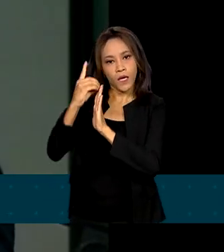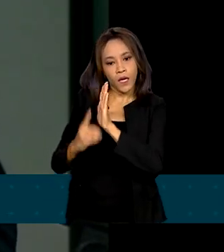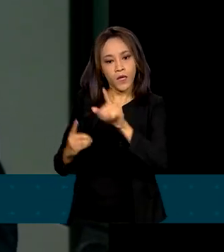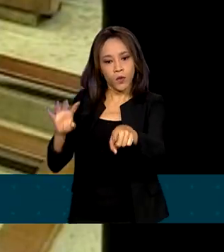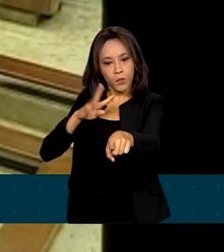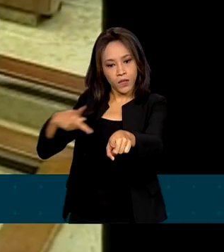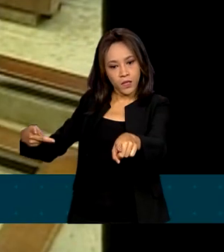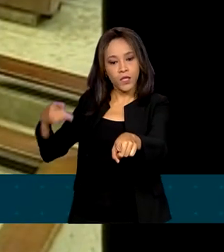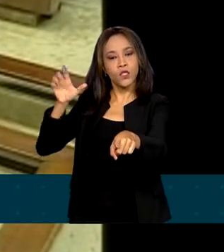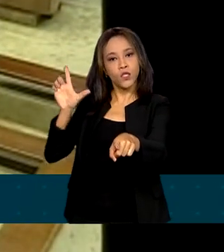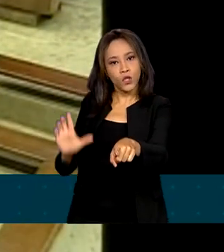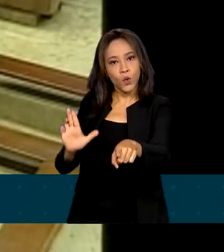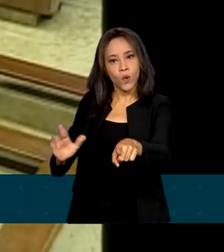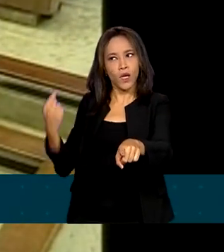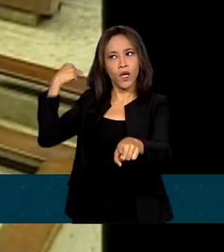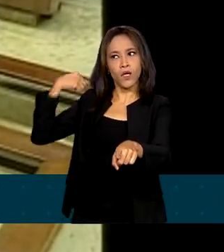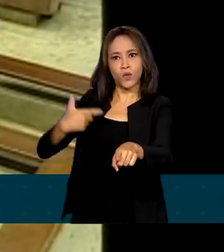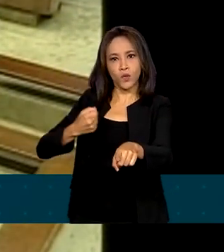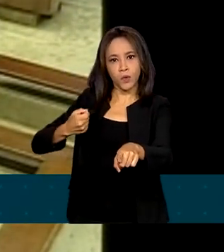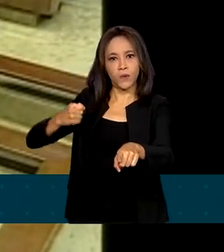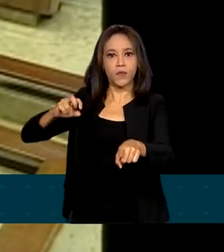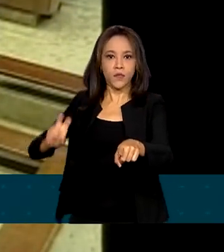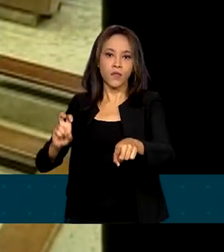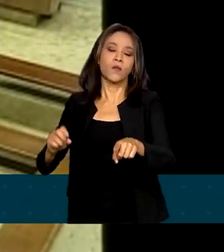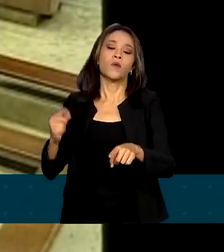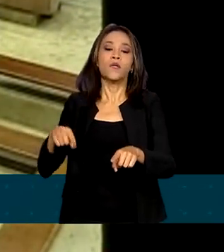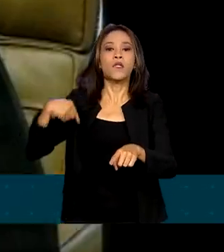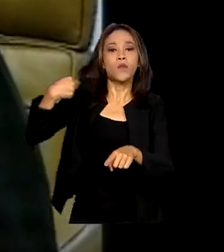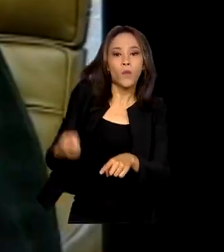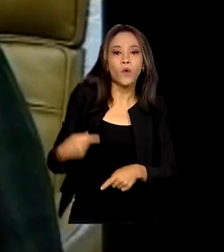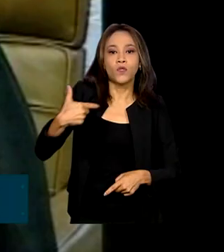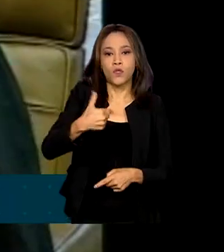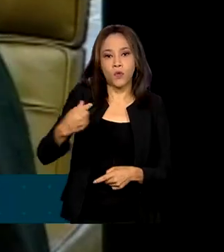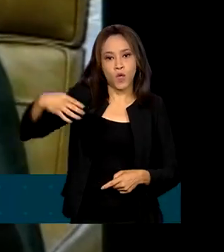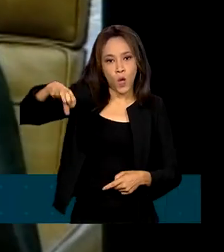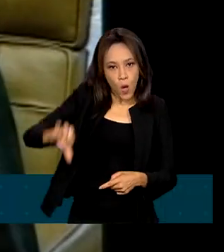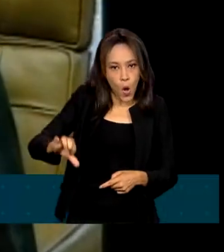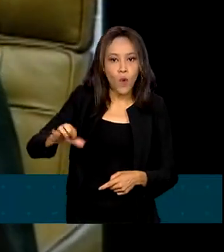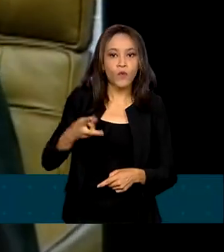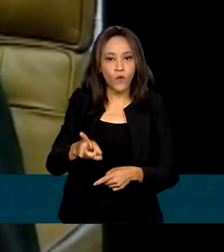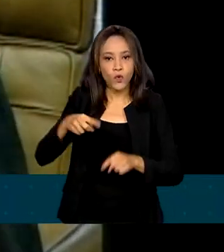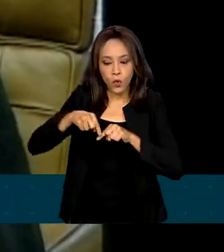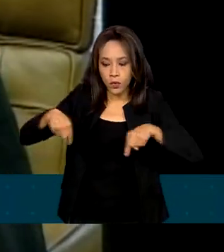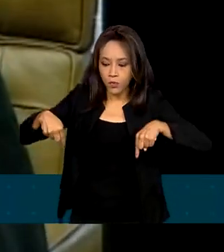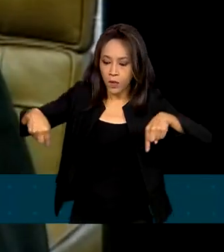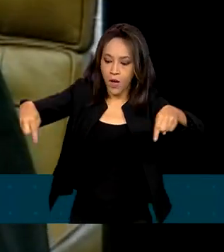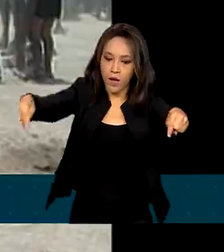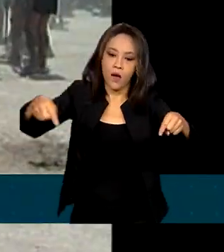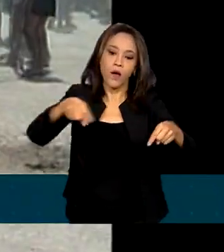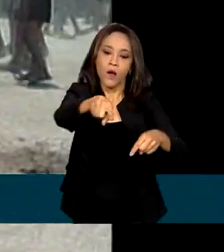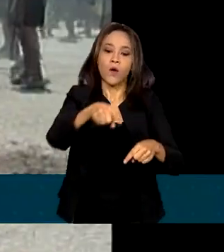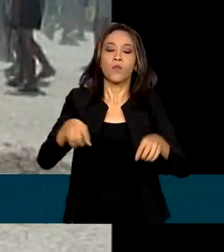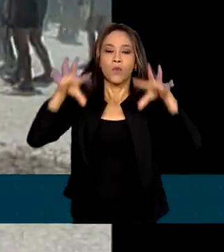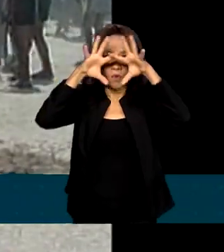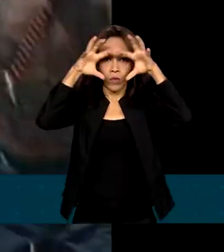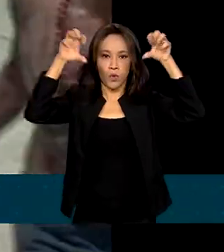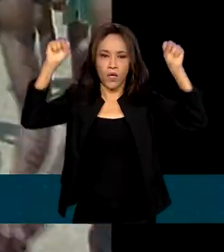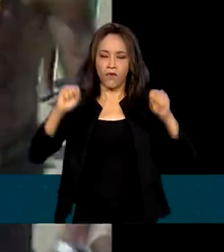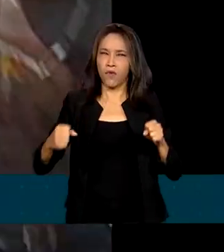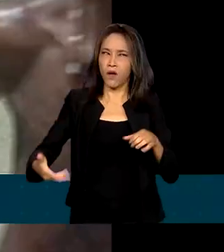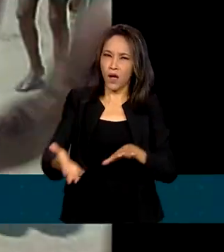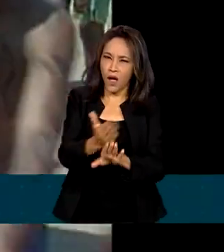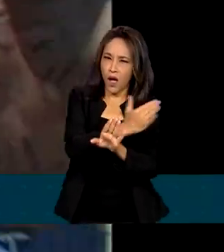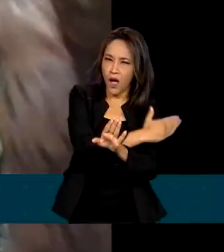2005 e demarcada de forma contínua em 2009, por decisão do Supremo Tribunal Federal, após anos de